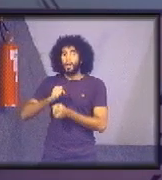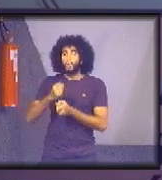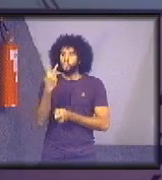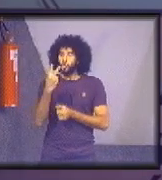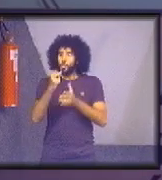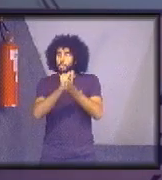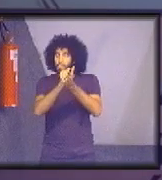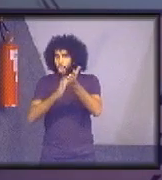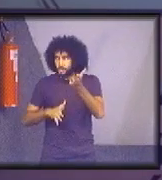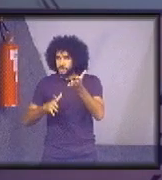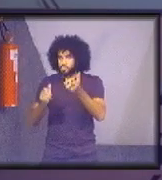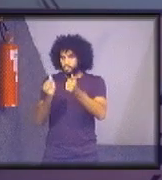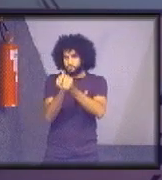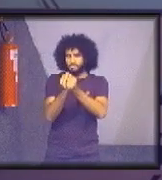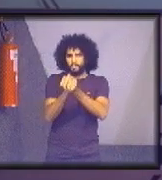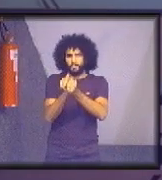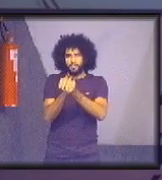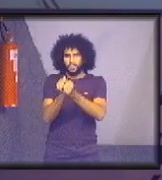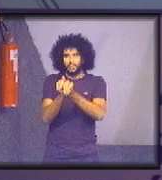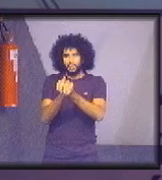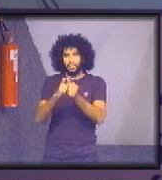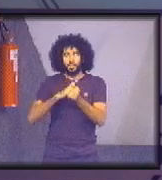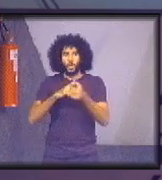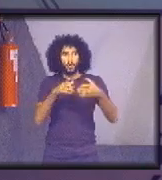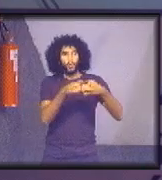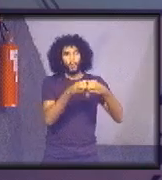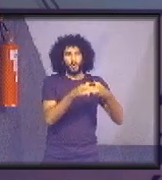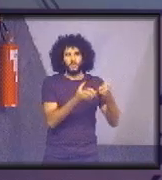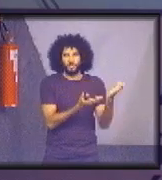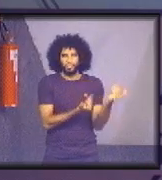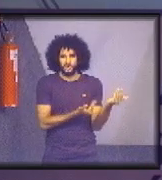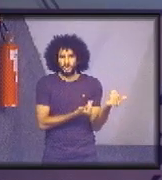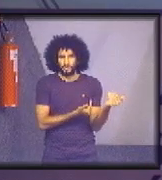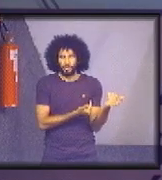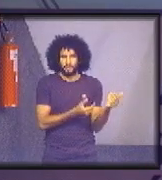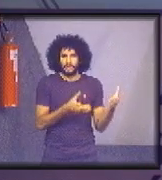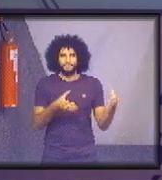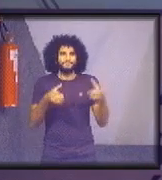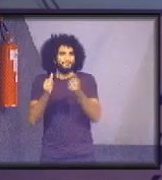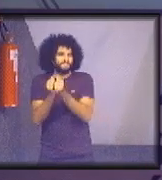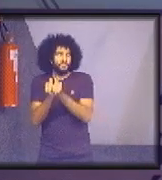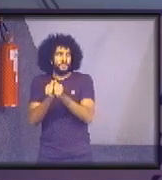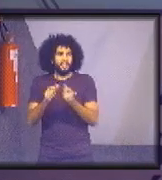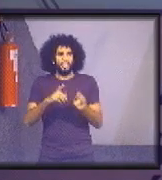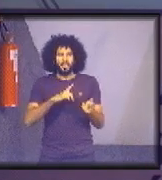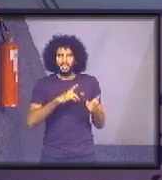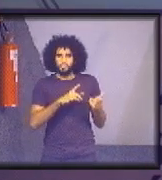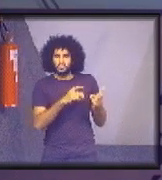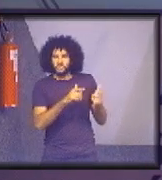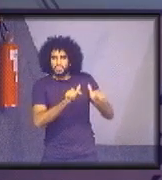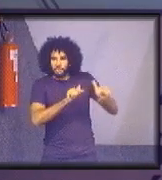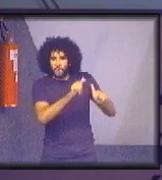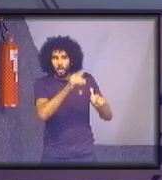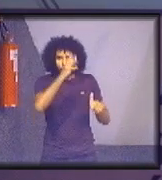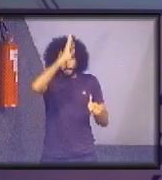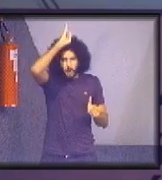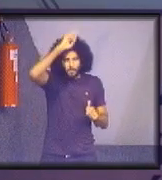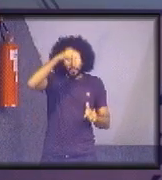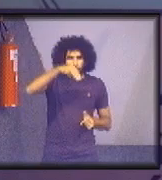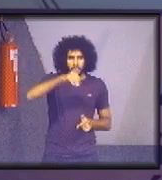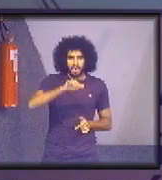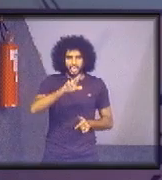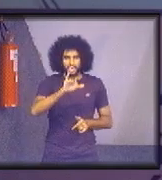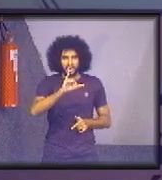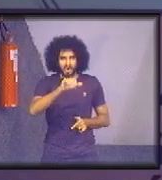E lá em Cornélio a gente envolveu um grupo de adolescentes. a gente tem lá um trabalho com bombeiros mirins. Então, gente